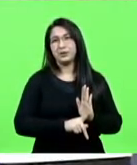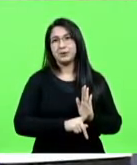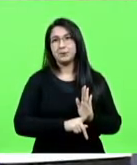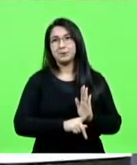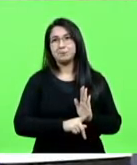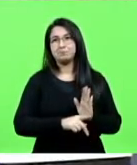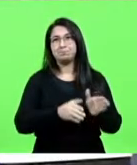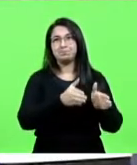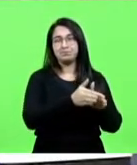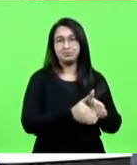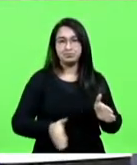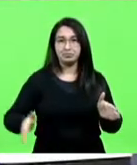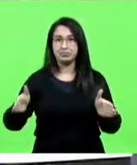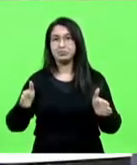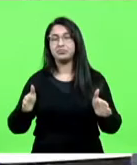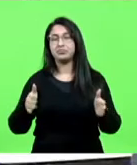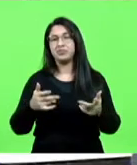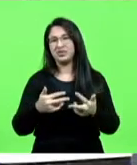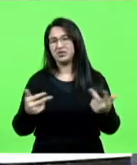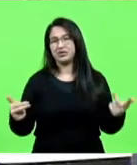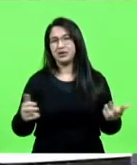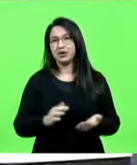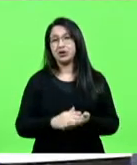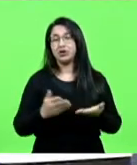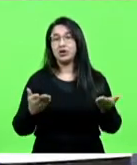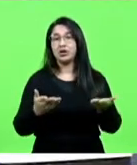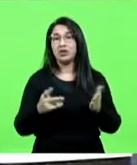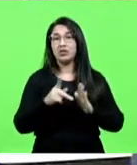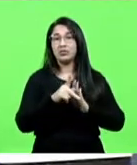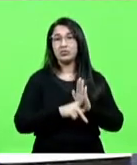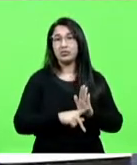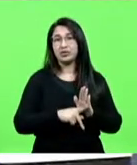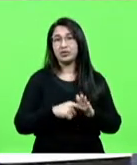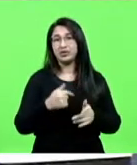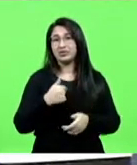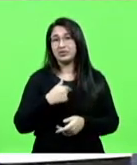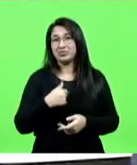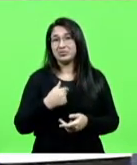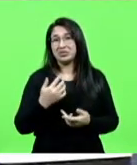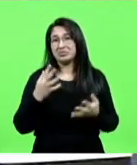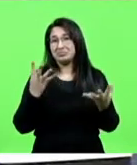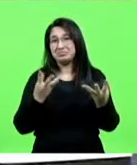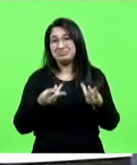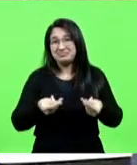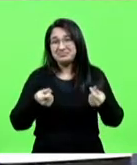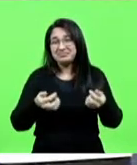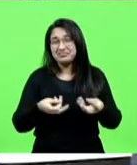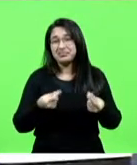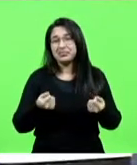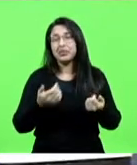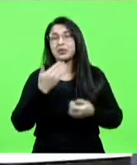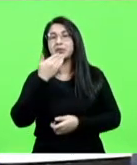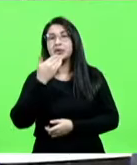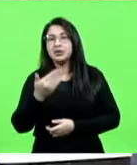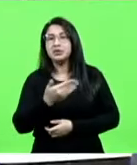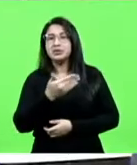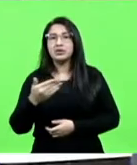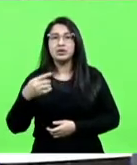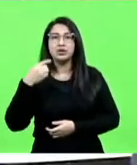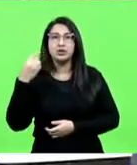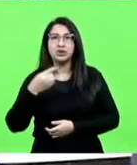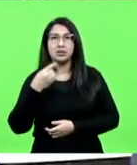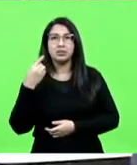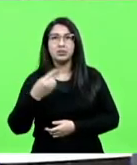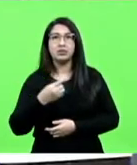ampliando-se a possibilidade. Esse hoje é um projeto inócuo, e eu vou pedir aqui na casa, para os amigos, deputados, que puderem fazer essa